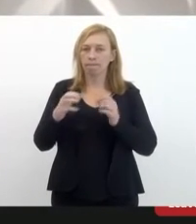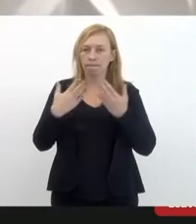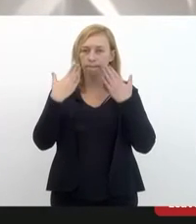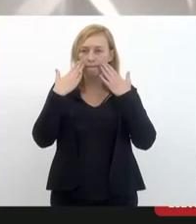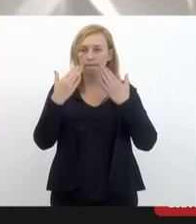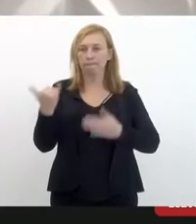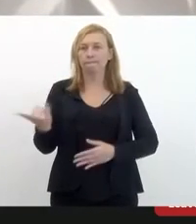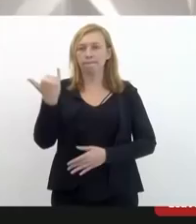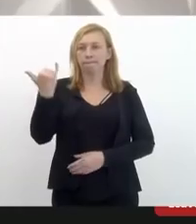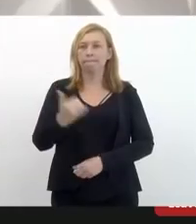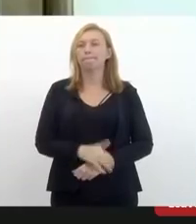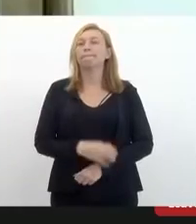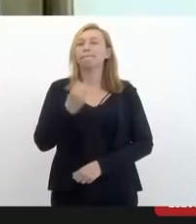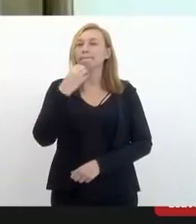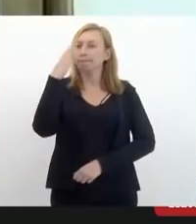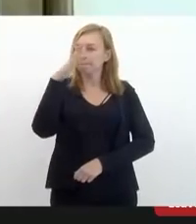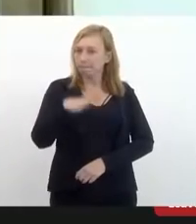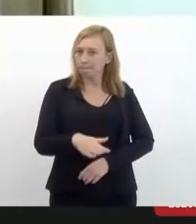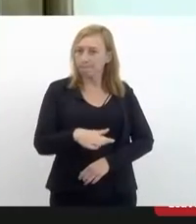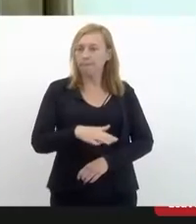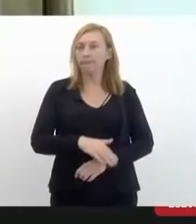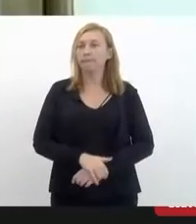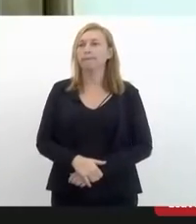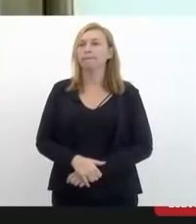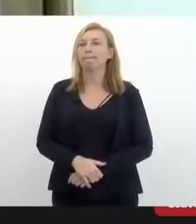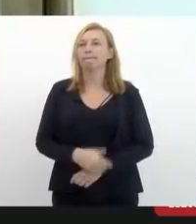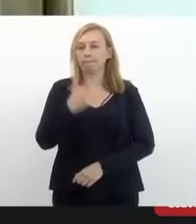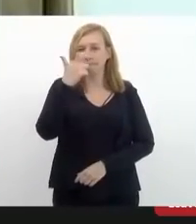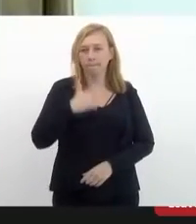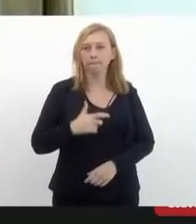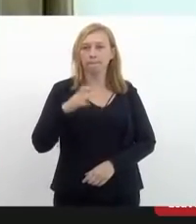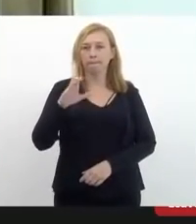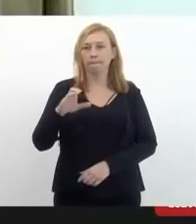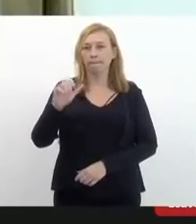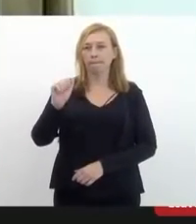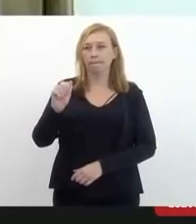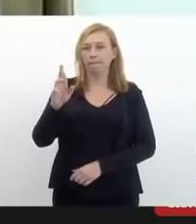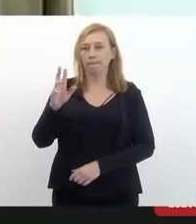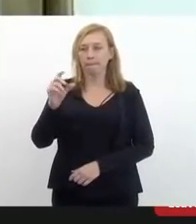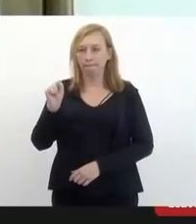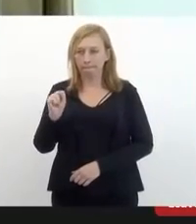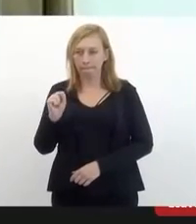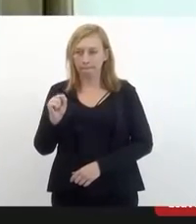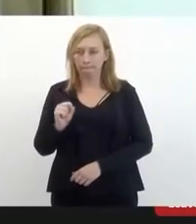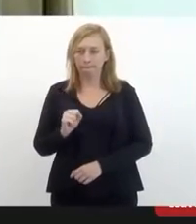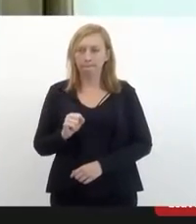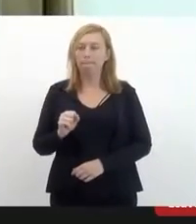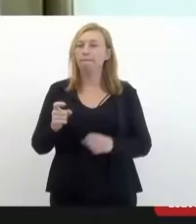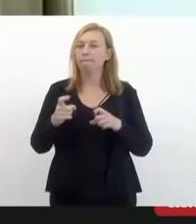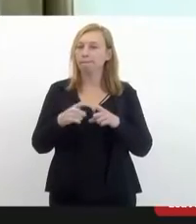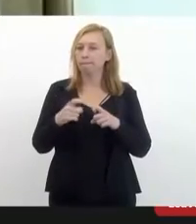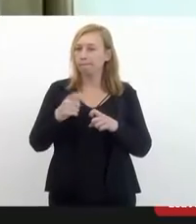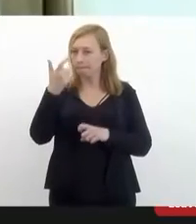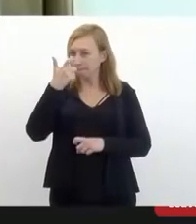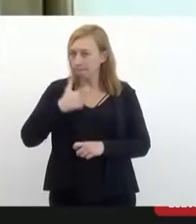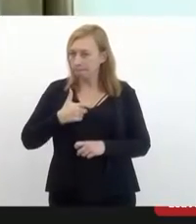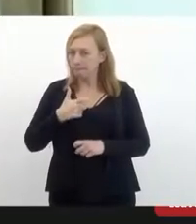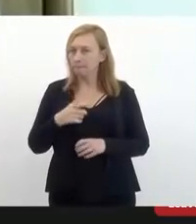seria importante. Boa tarde, eu sou o Carlos Eduardo Meiremênder, eu sou médico,